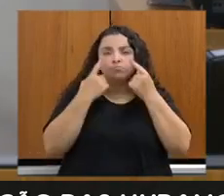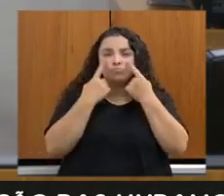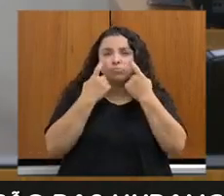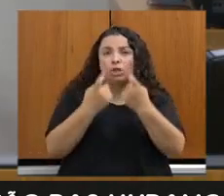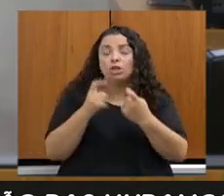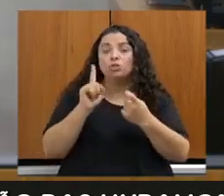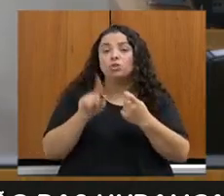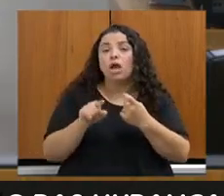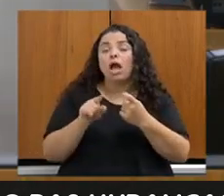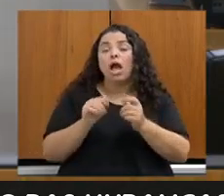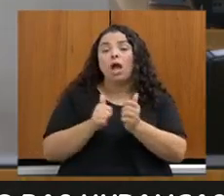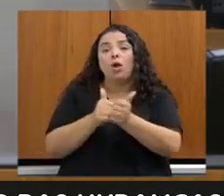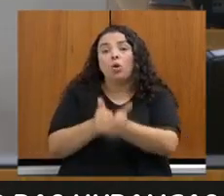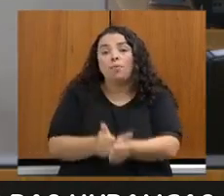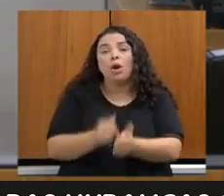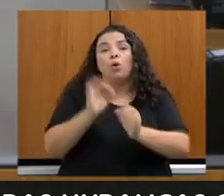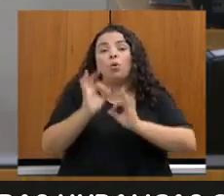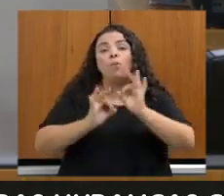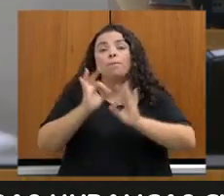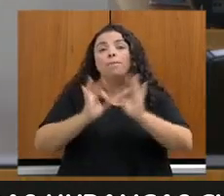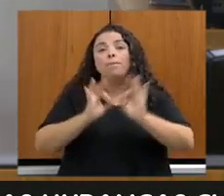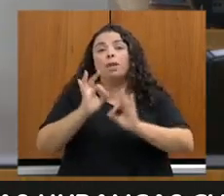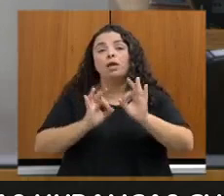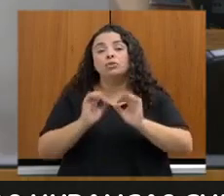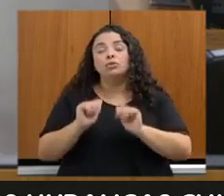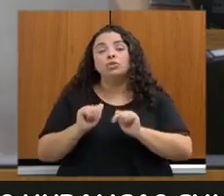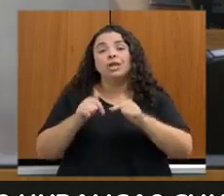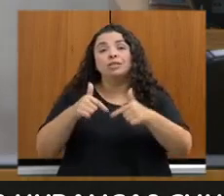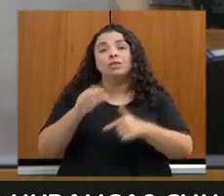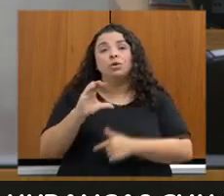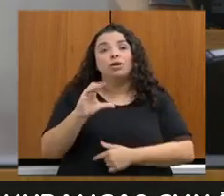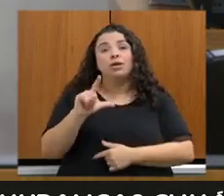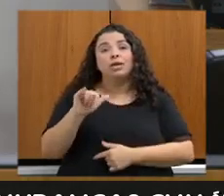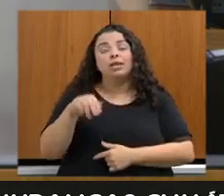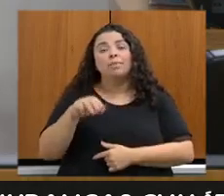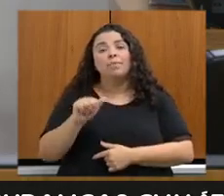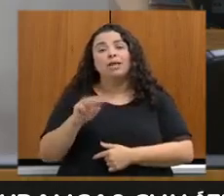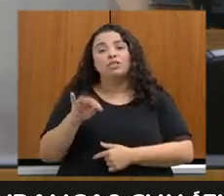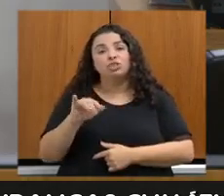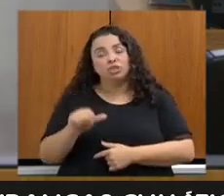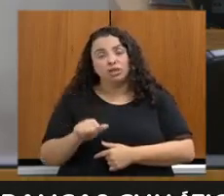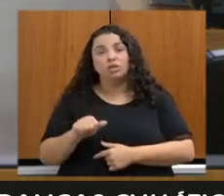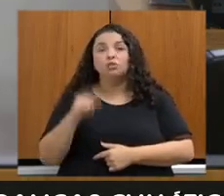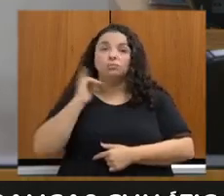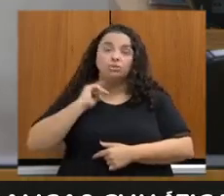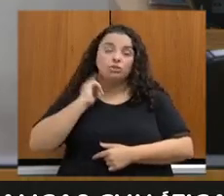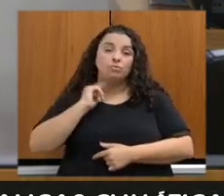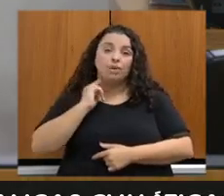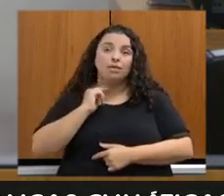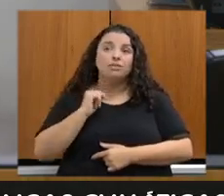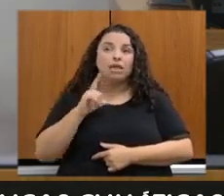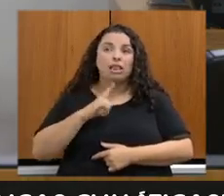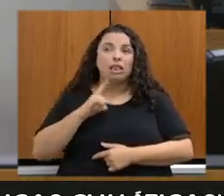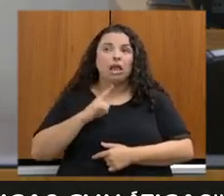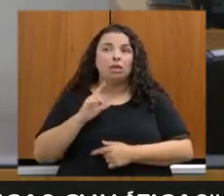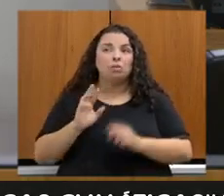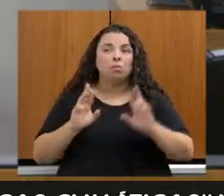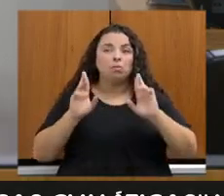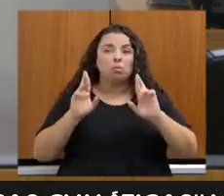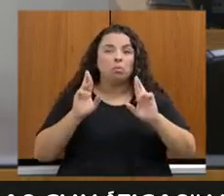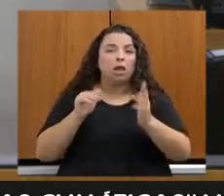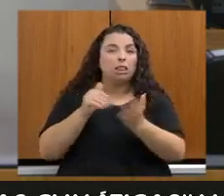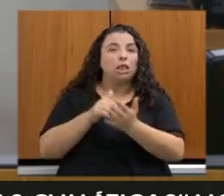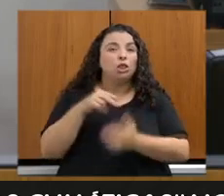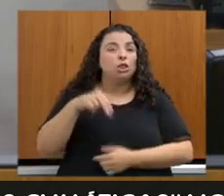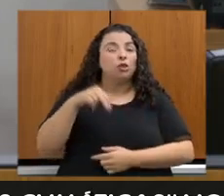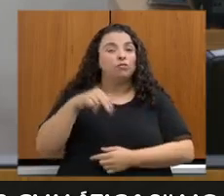Plano de Ação Climática de Minas Gerais, com conclusão prevista para novembro de 2022, assegurando que toda a